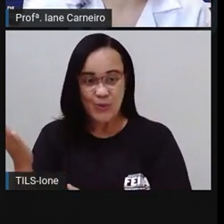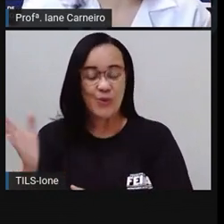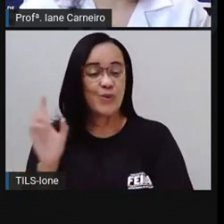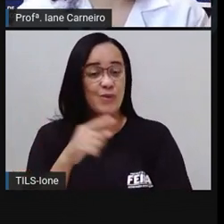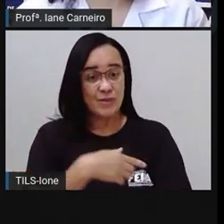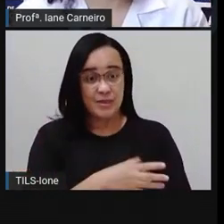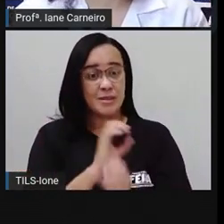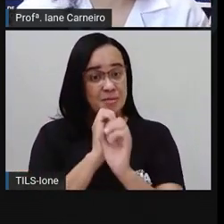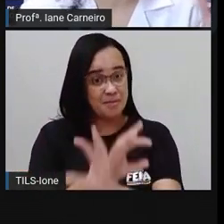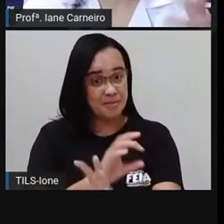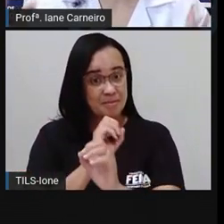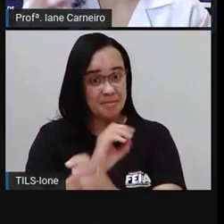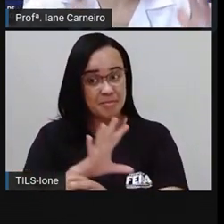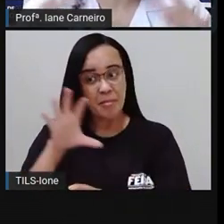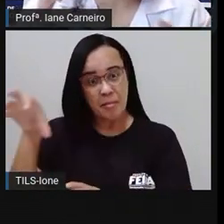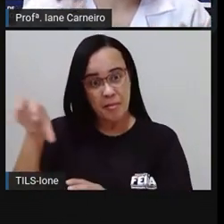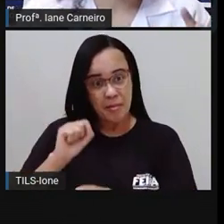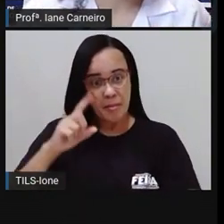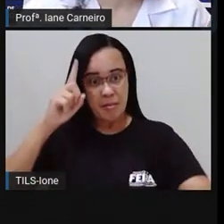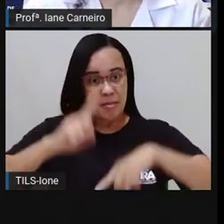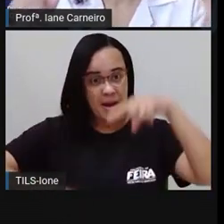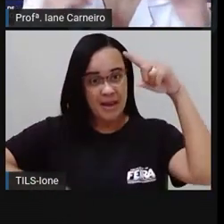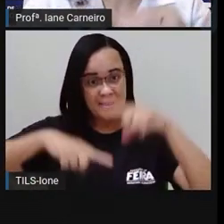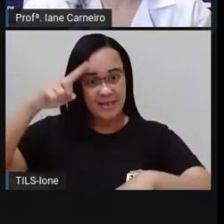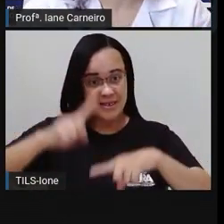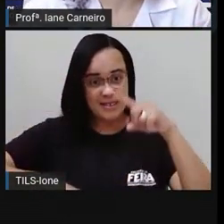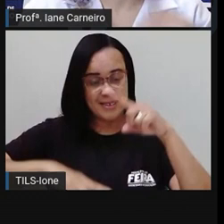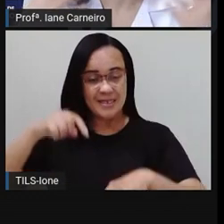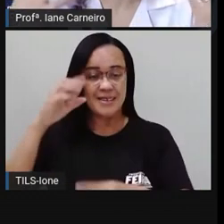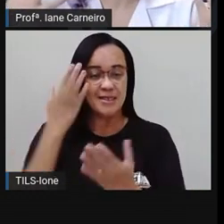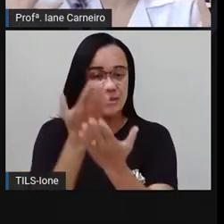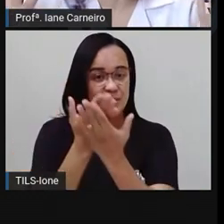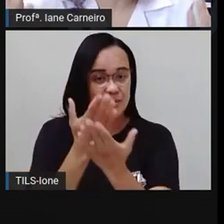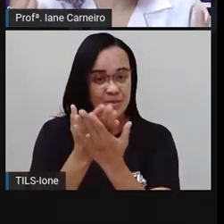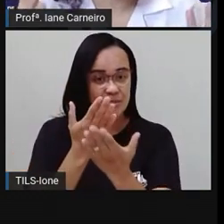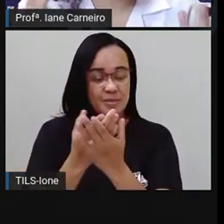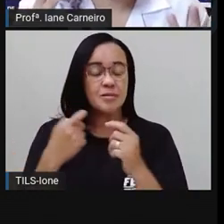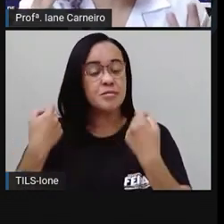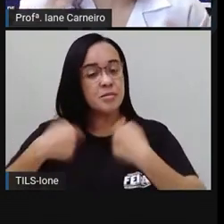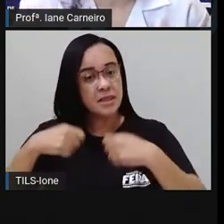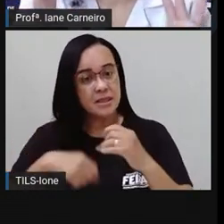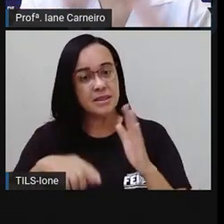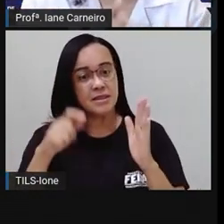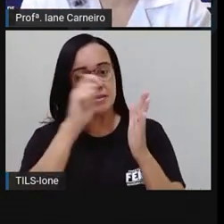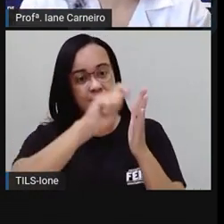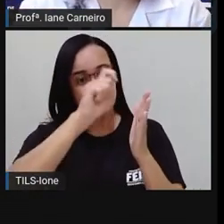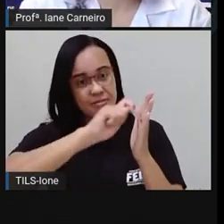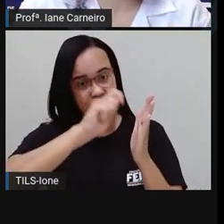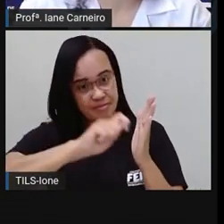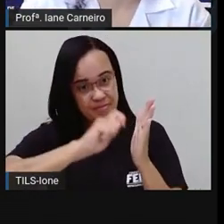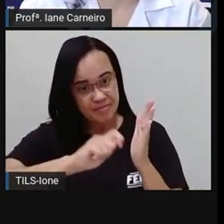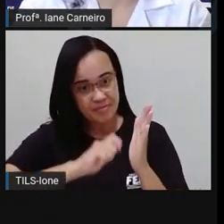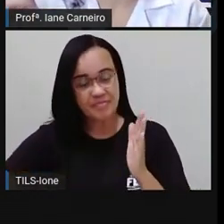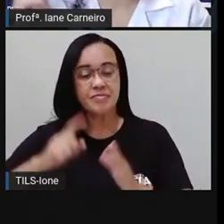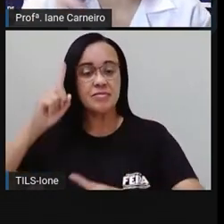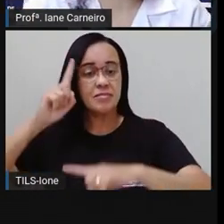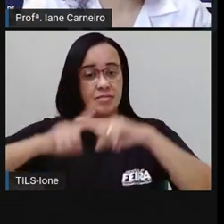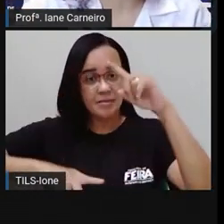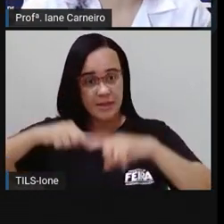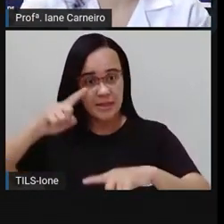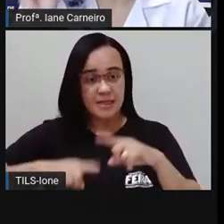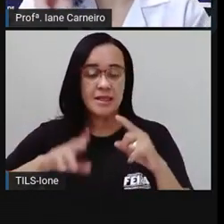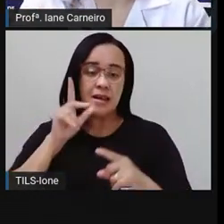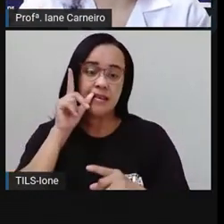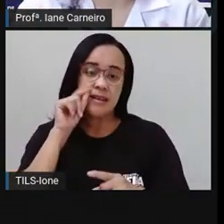seu material de estudos, porque você vai precisar fazer o registro, está certo? Então já pega seu material aí, seu